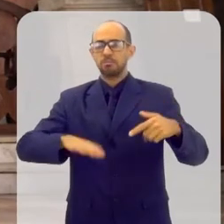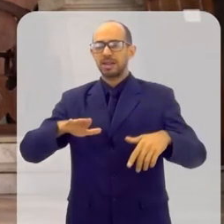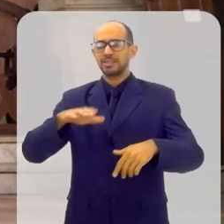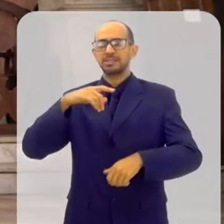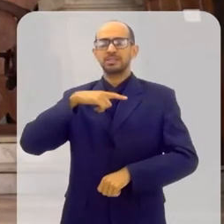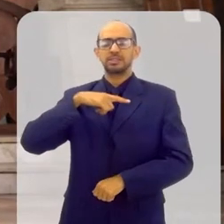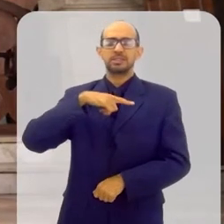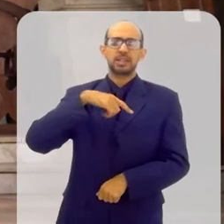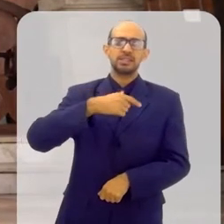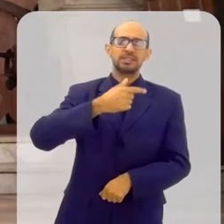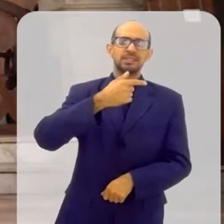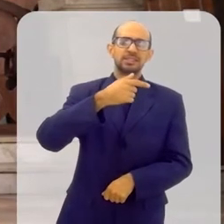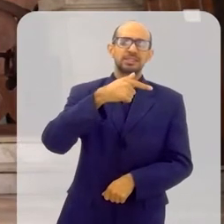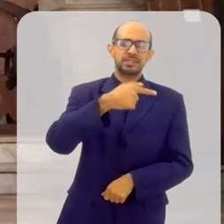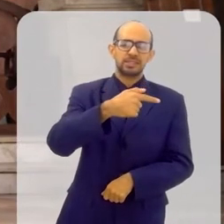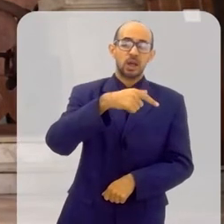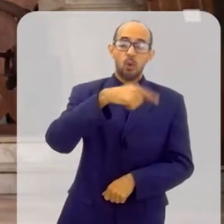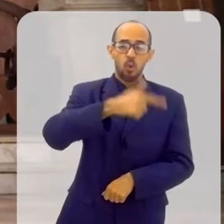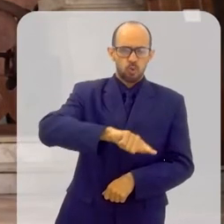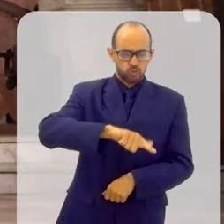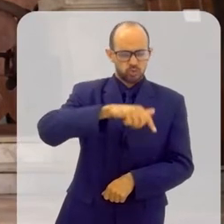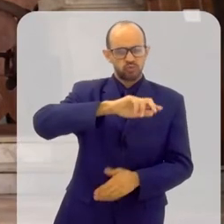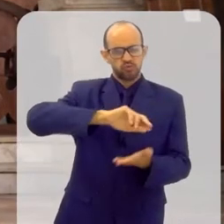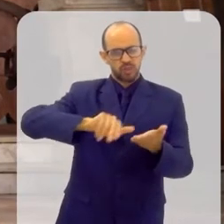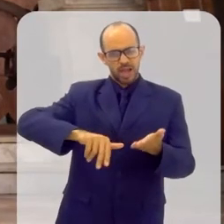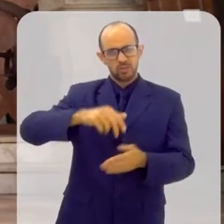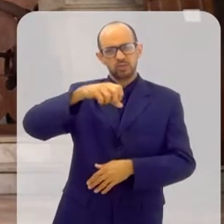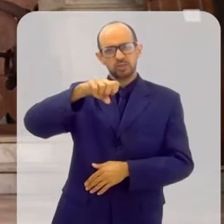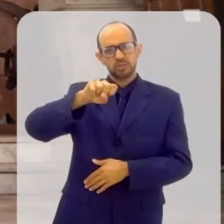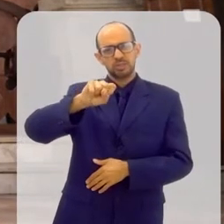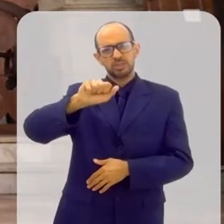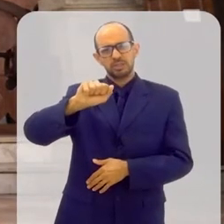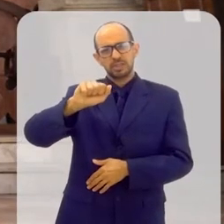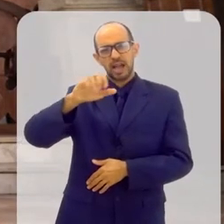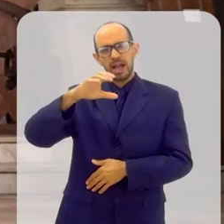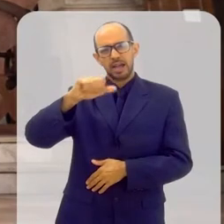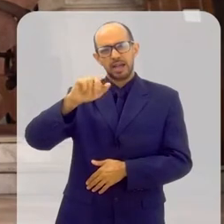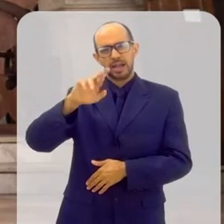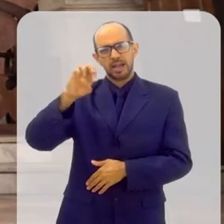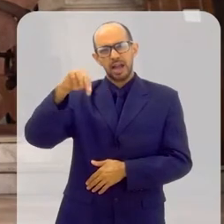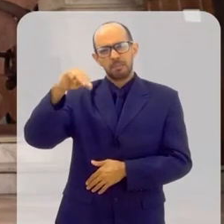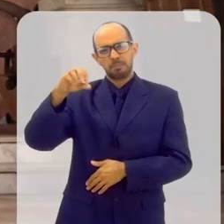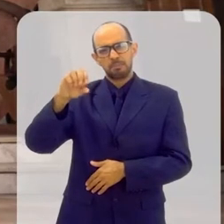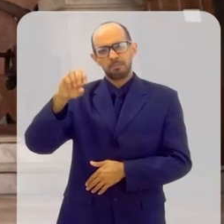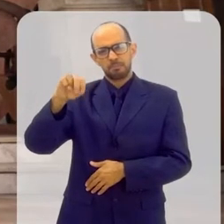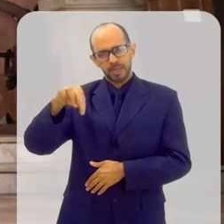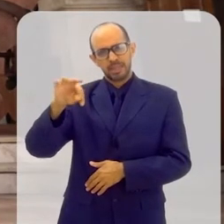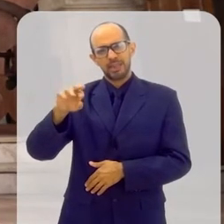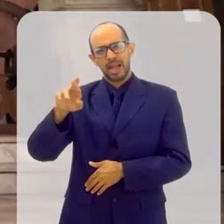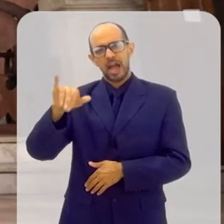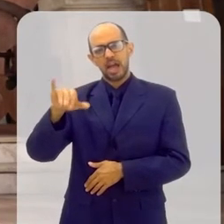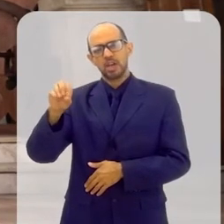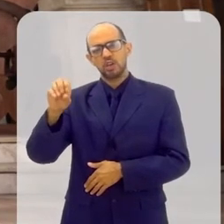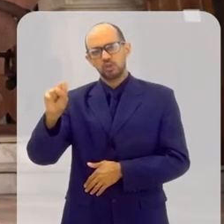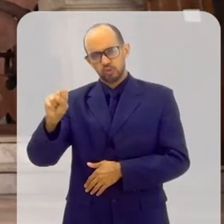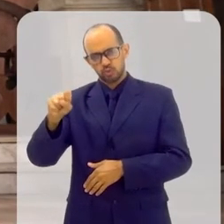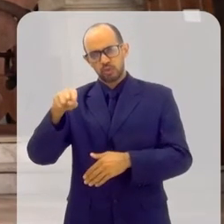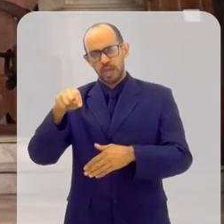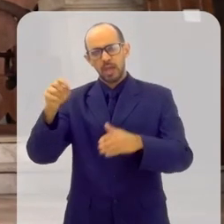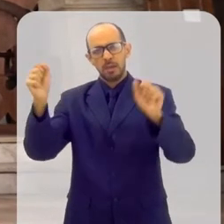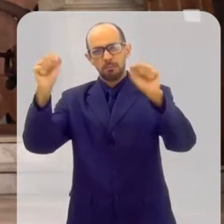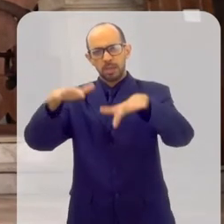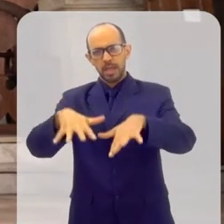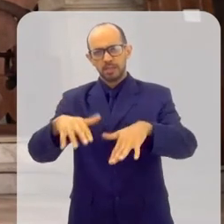ritos que não configuram sacramentos, mas também configuram bênçãos, louvores a Deus e que também tem um